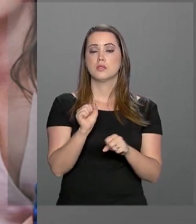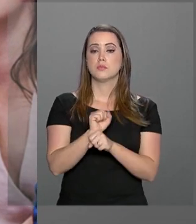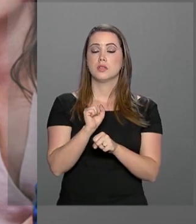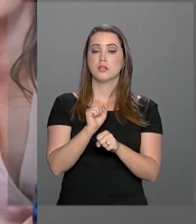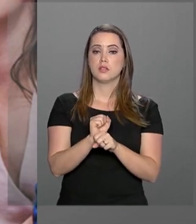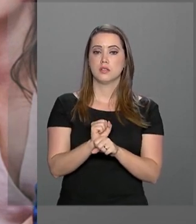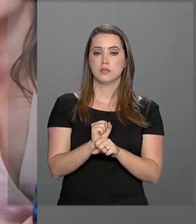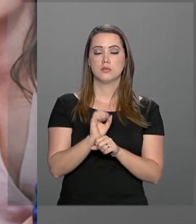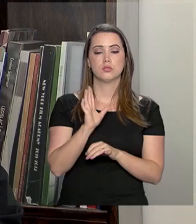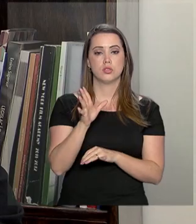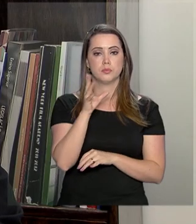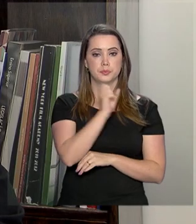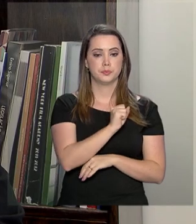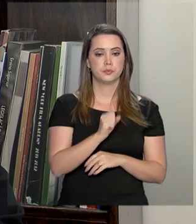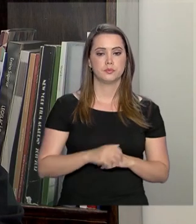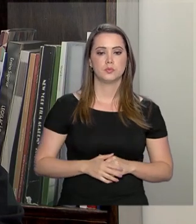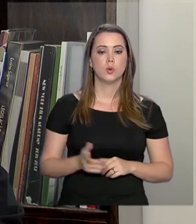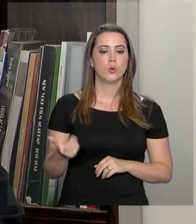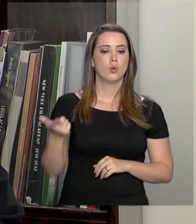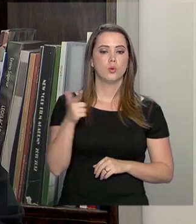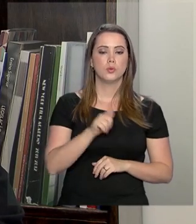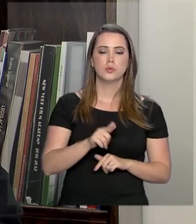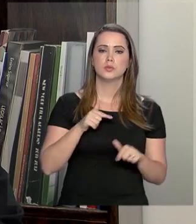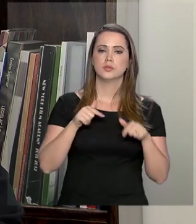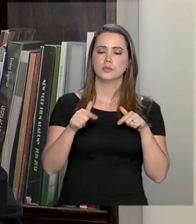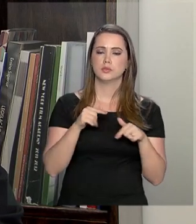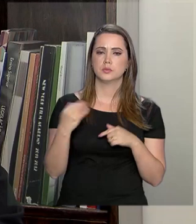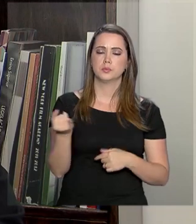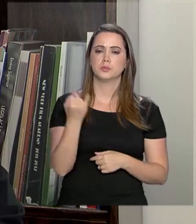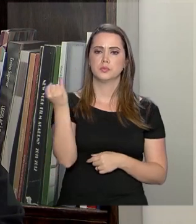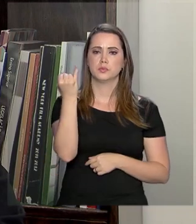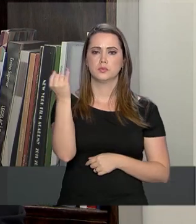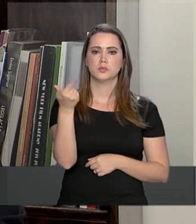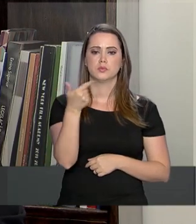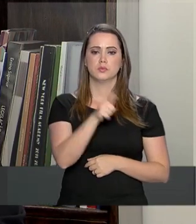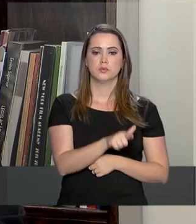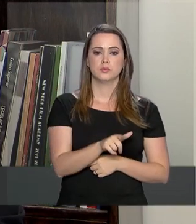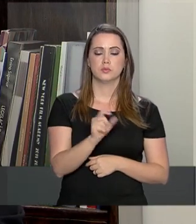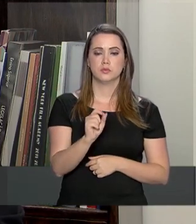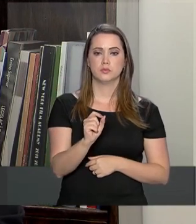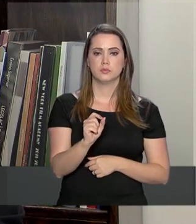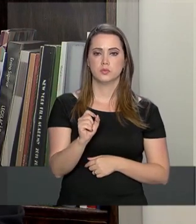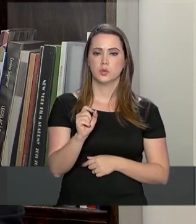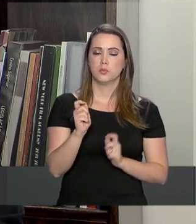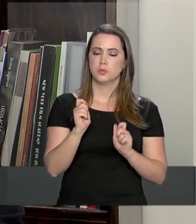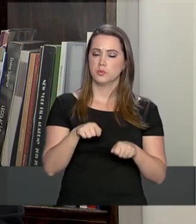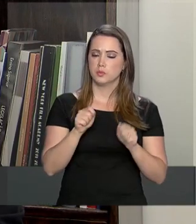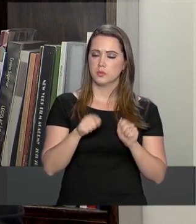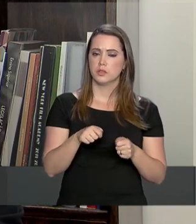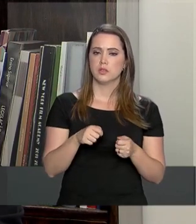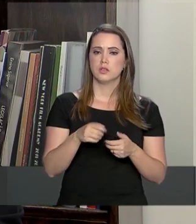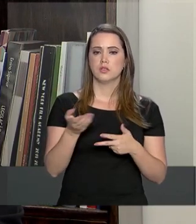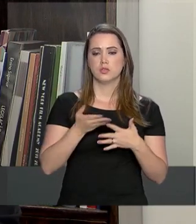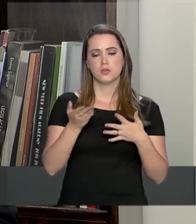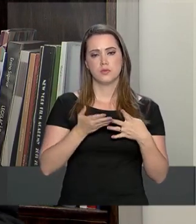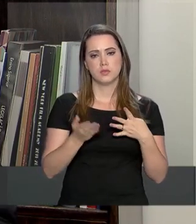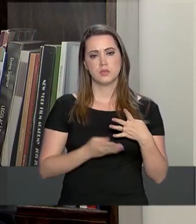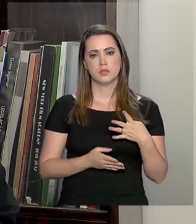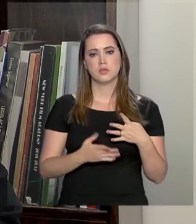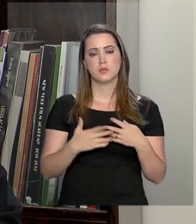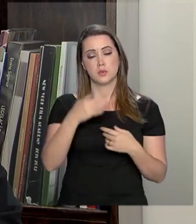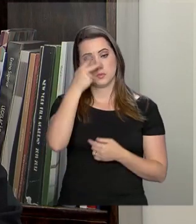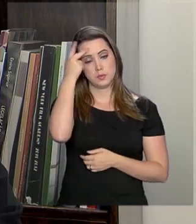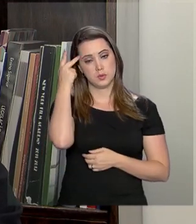espera automaticamente. Mais uma modalidade, mais uma forma de financiamento para